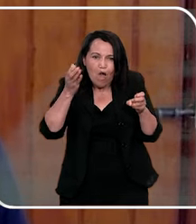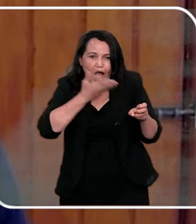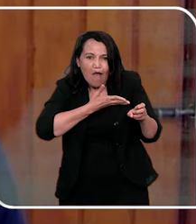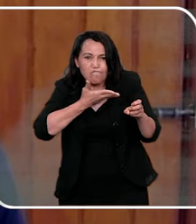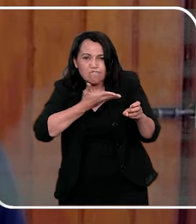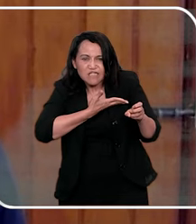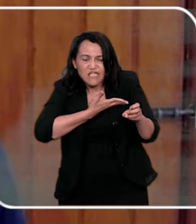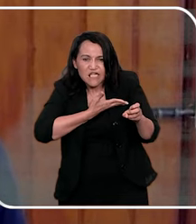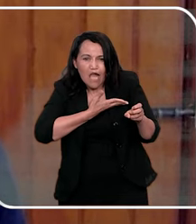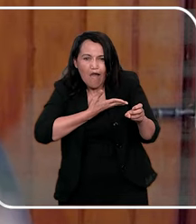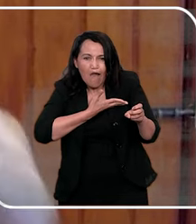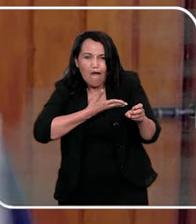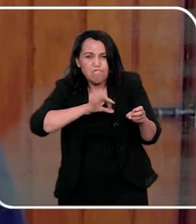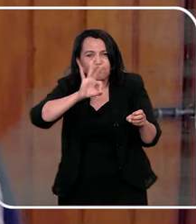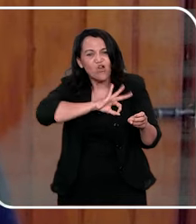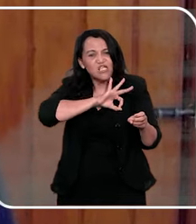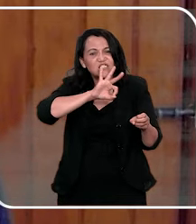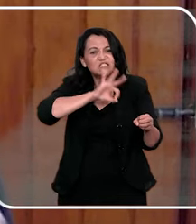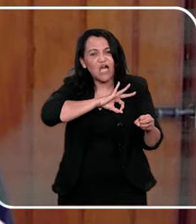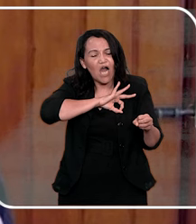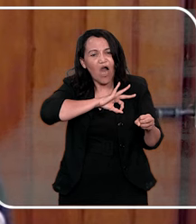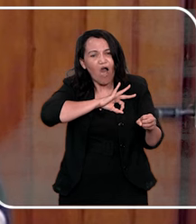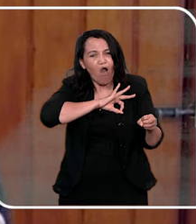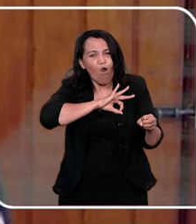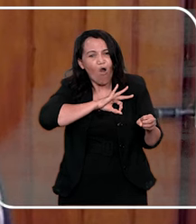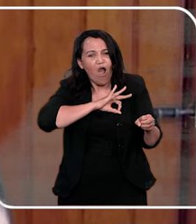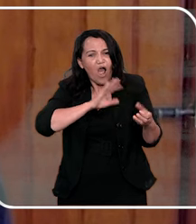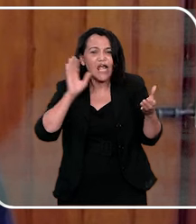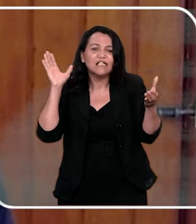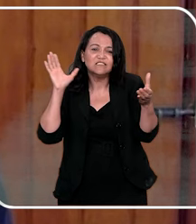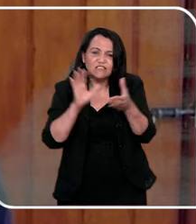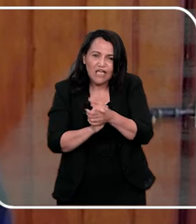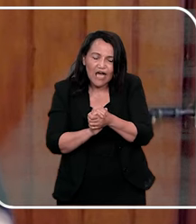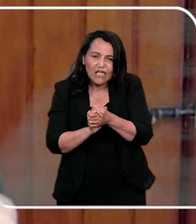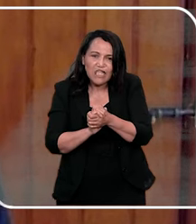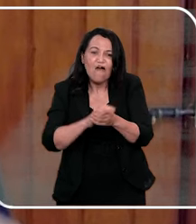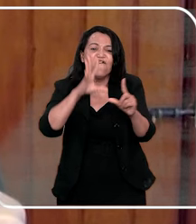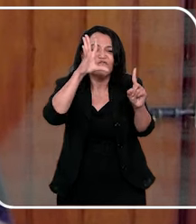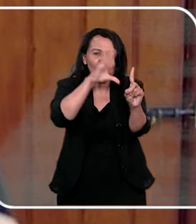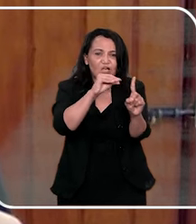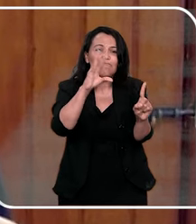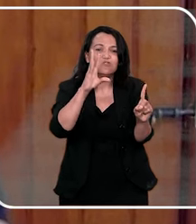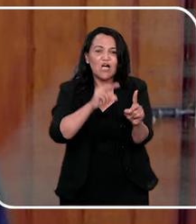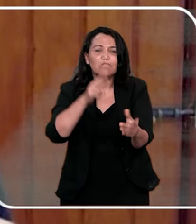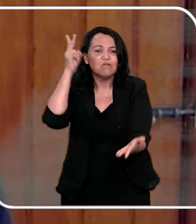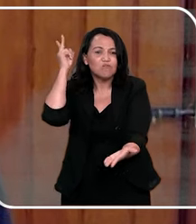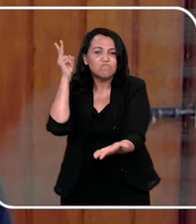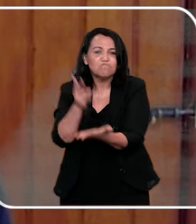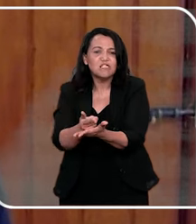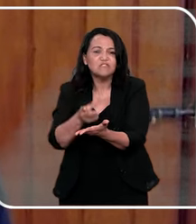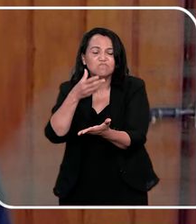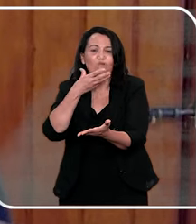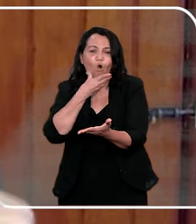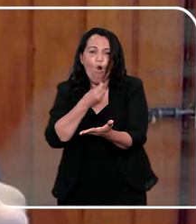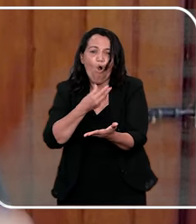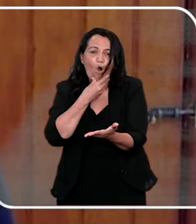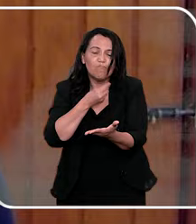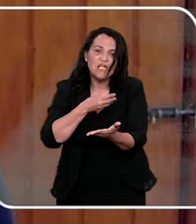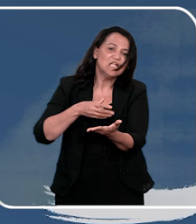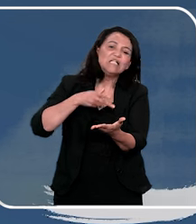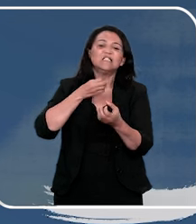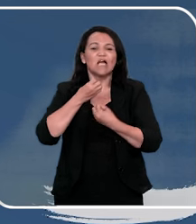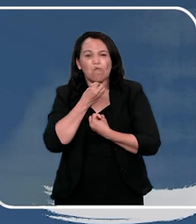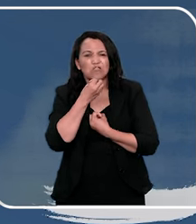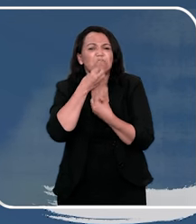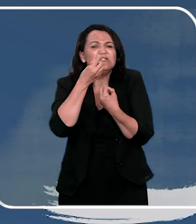quando viu que era, uma colega policial, casada, contou que foi abusada por esse mesmo homem, e não contou